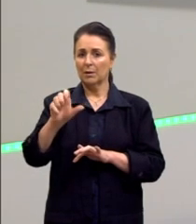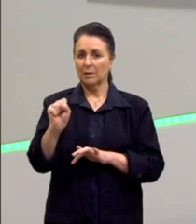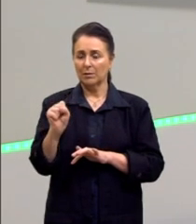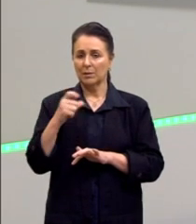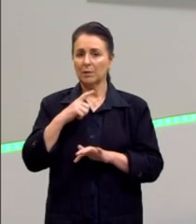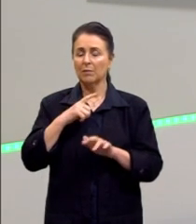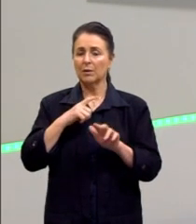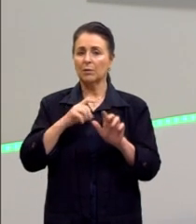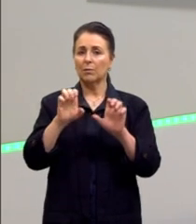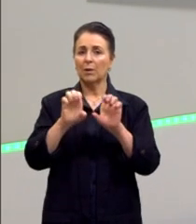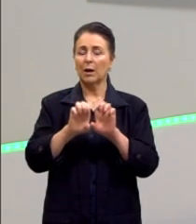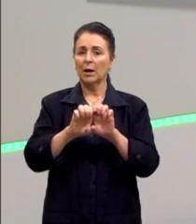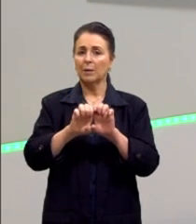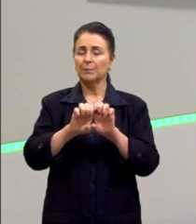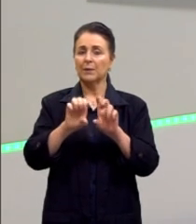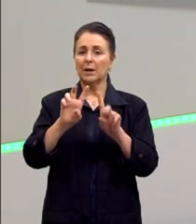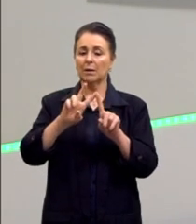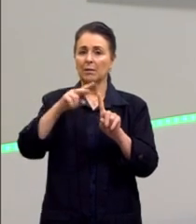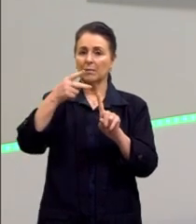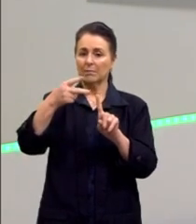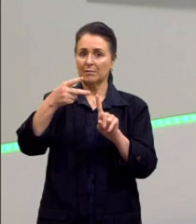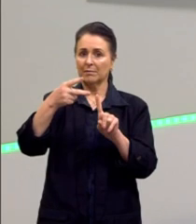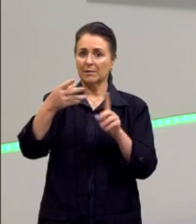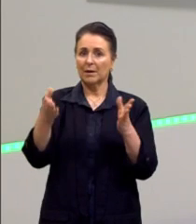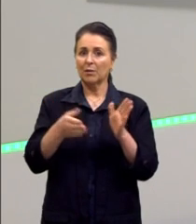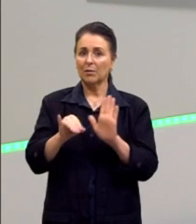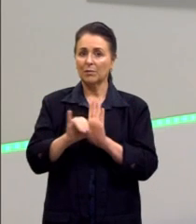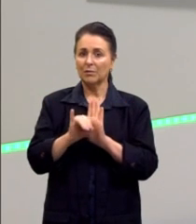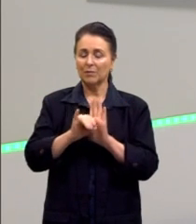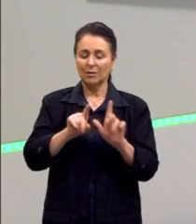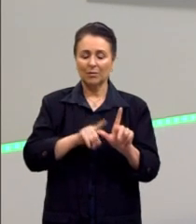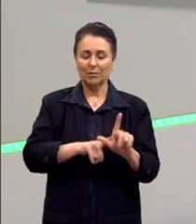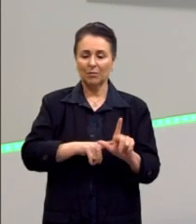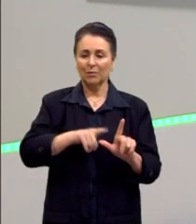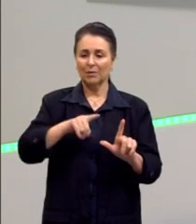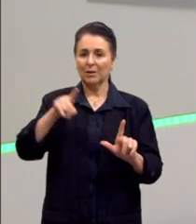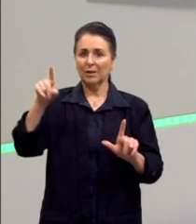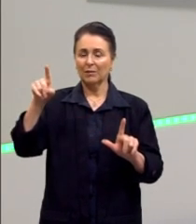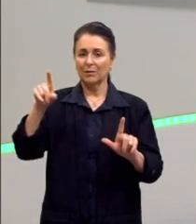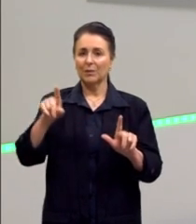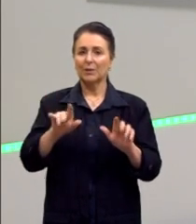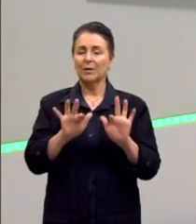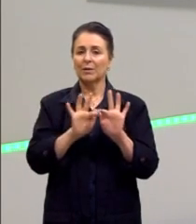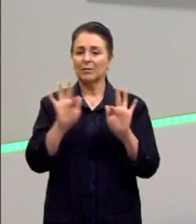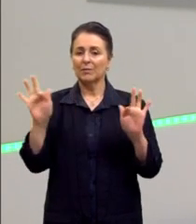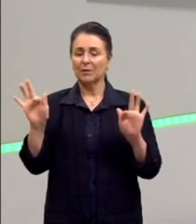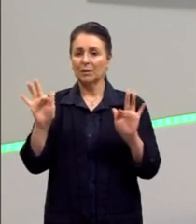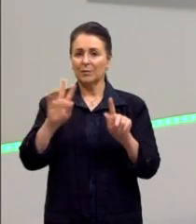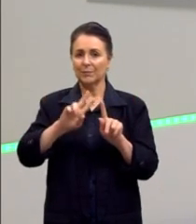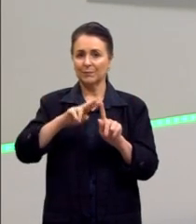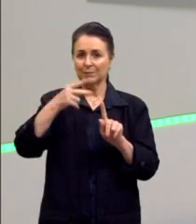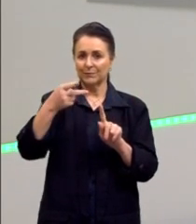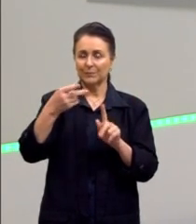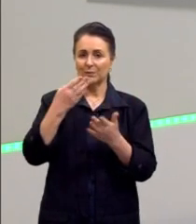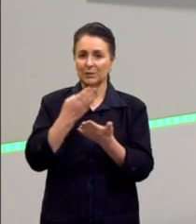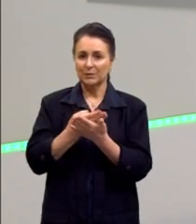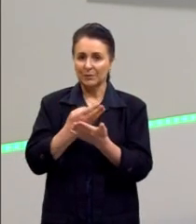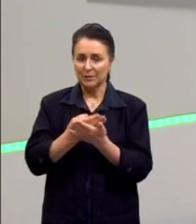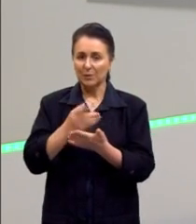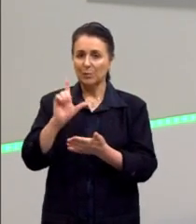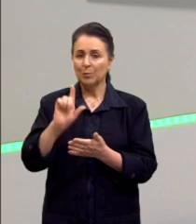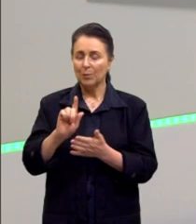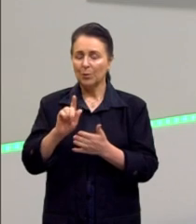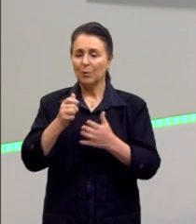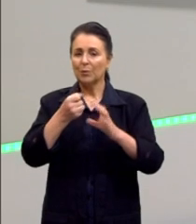Agora, nós vamos, então, identificar o gráfico da função exponencial. Vamos estudar um pouco as